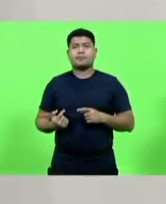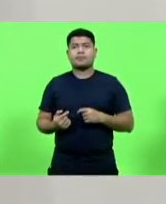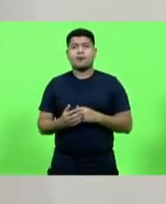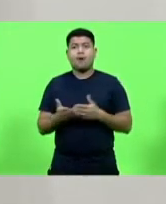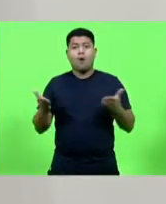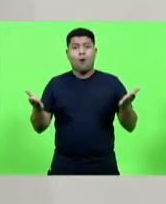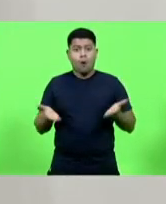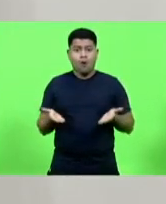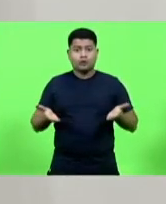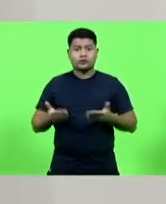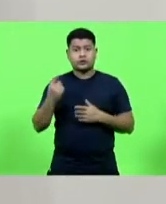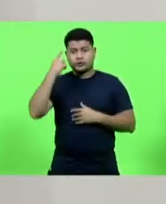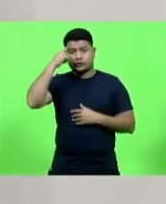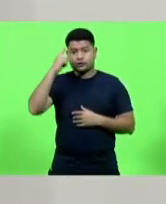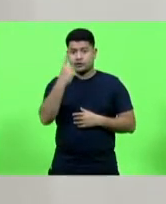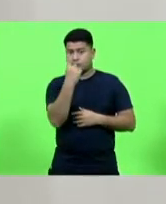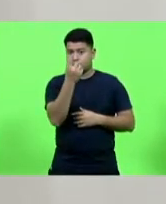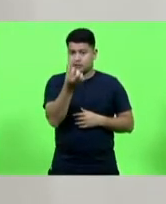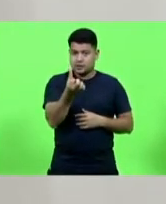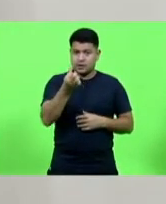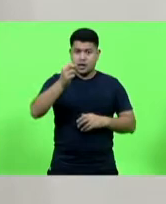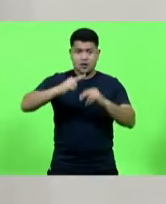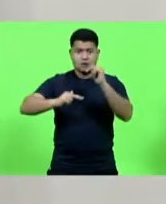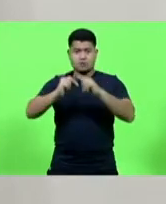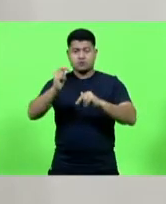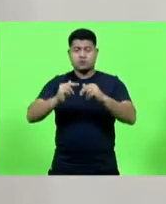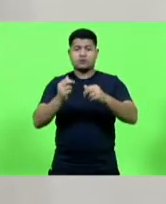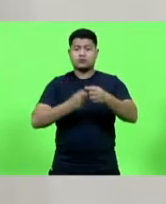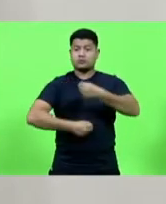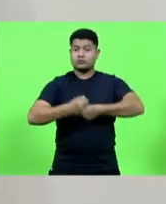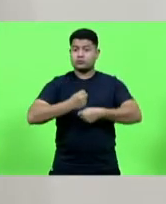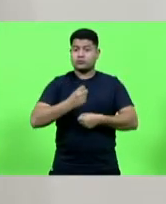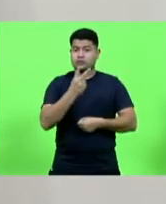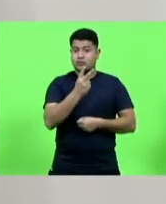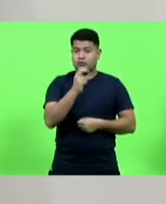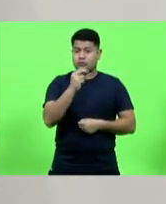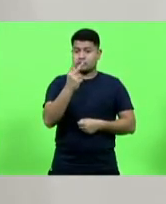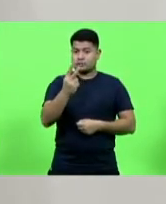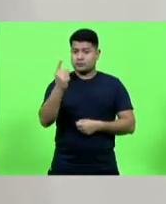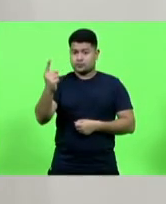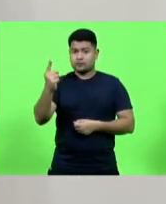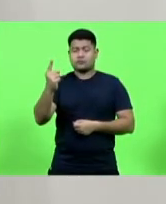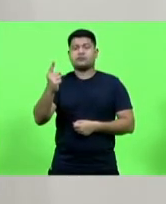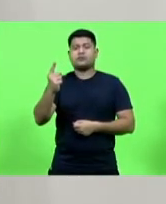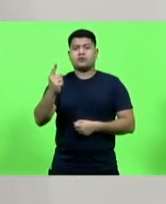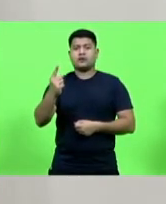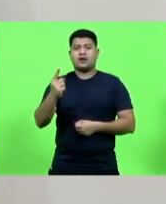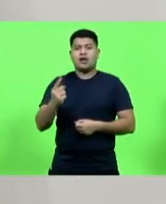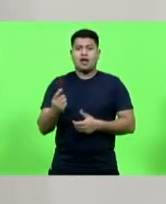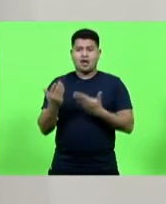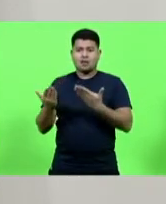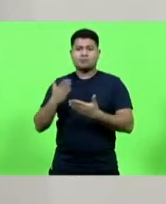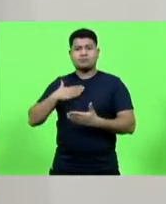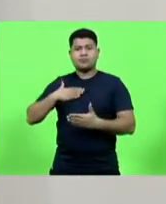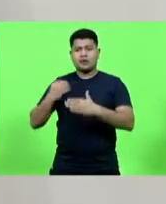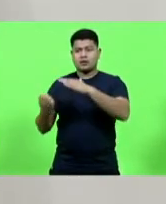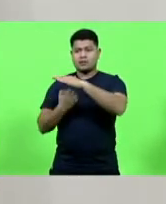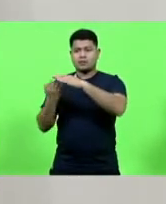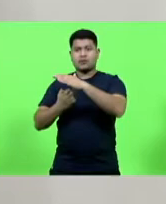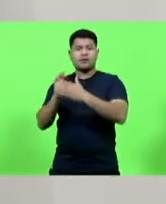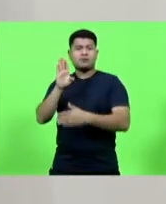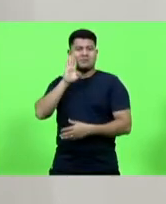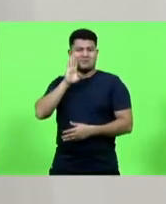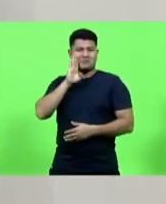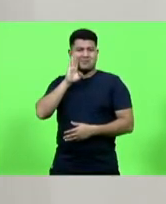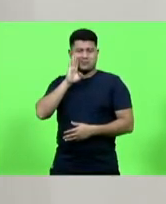hoje, 16 de junho de 2021, a empresa Berlanda faz 30 anos de história em Santa Catarina.